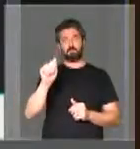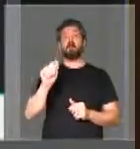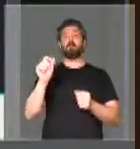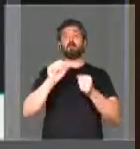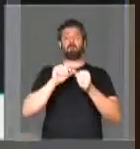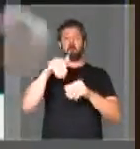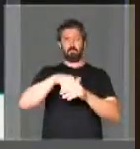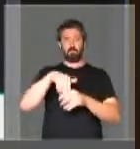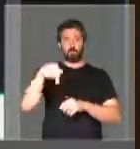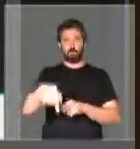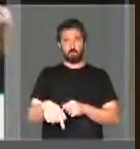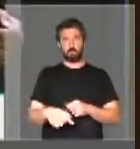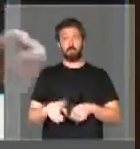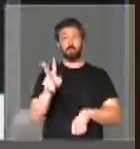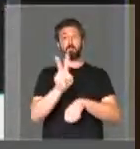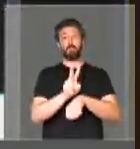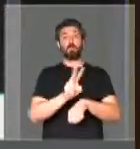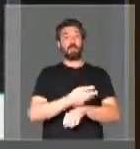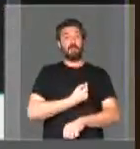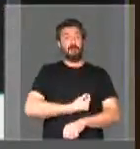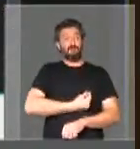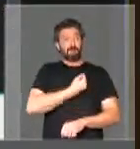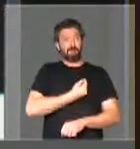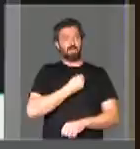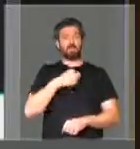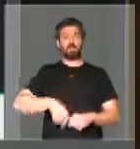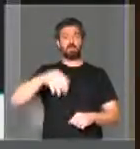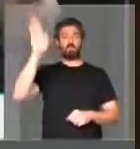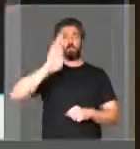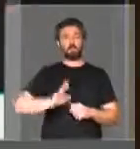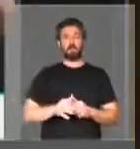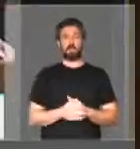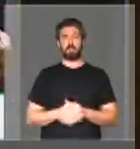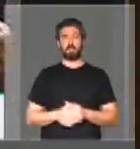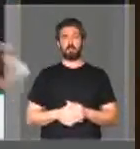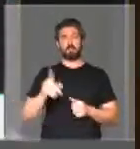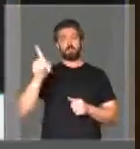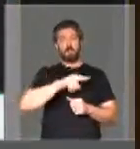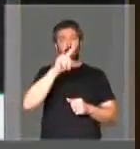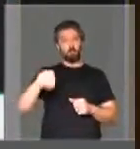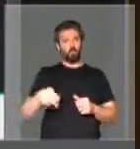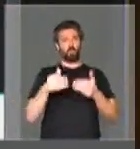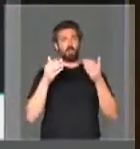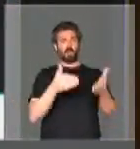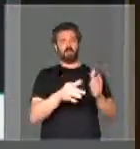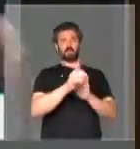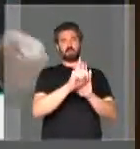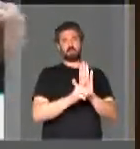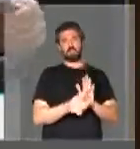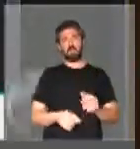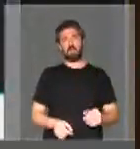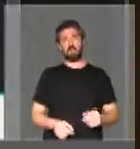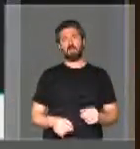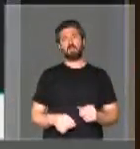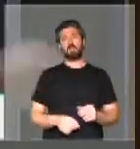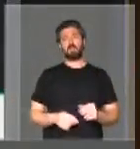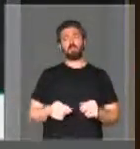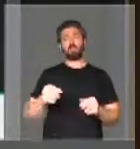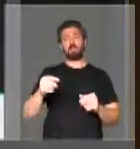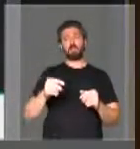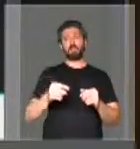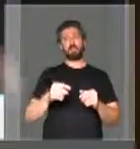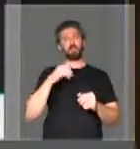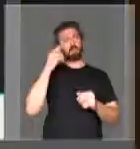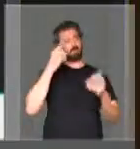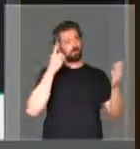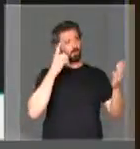paute essa votação, que proteja a vida no Brasil, que revogue os efeitos desse decreto através da assustação.